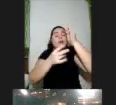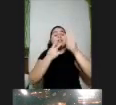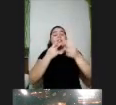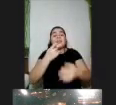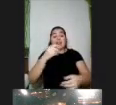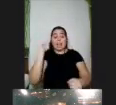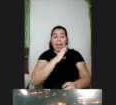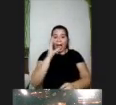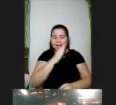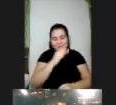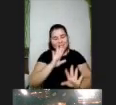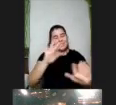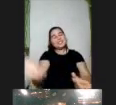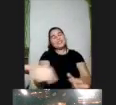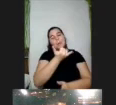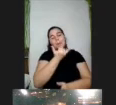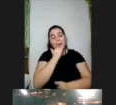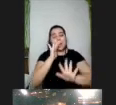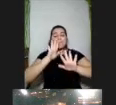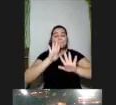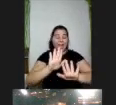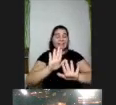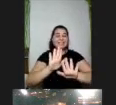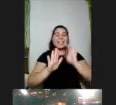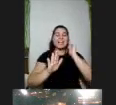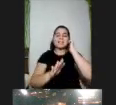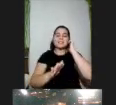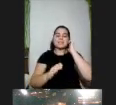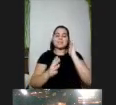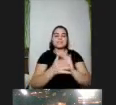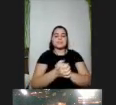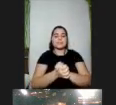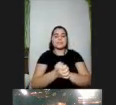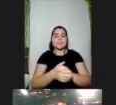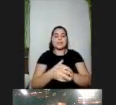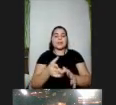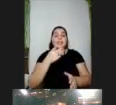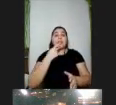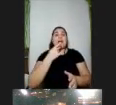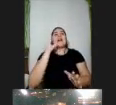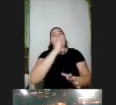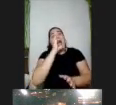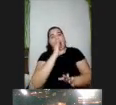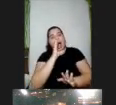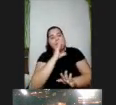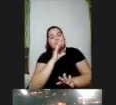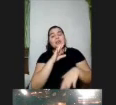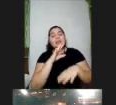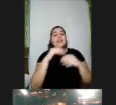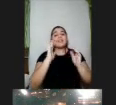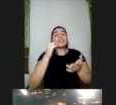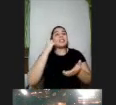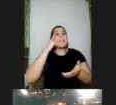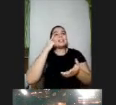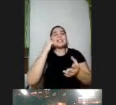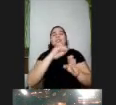de correr para atrapalhar mas fiquei também eu acabo que eu falo mais rápido então já tinha pensado também na